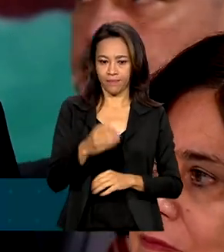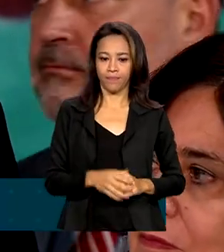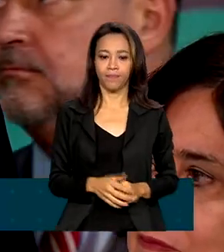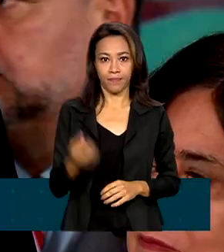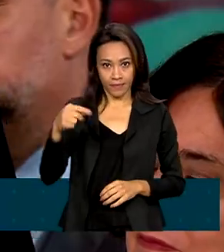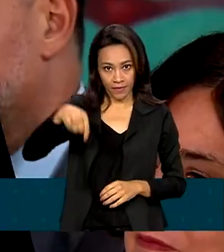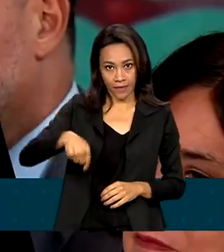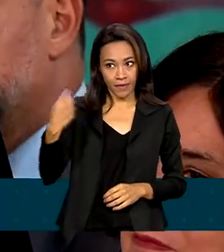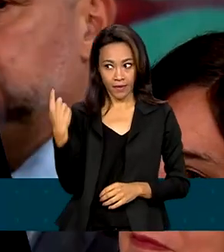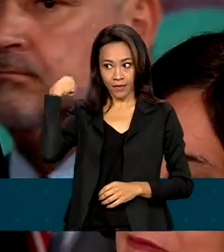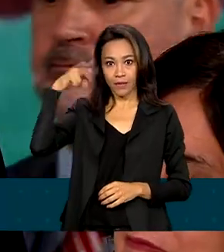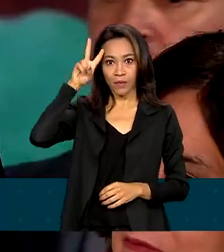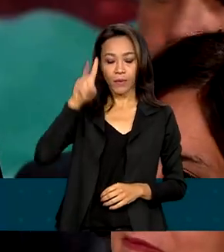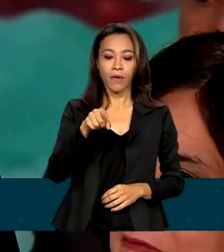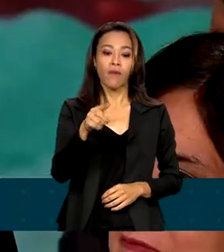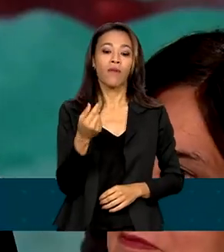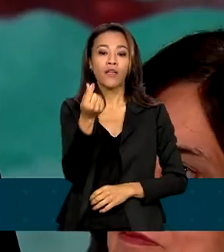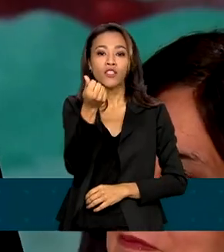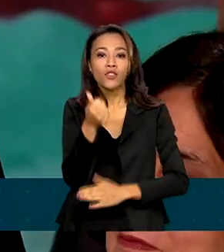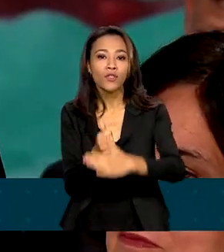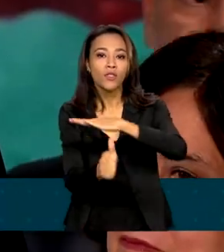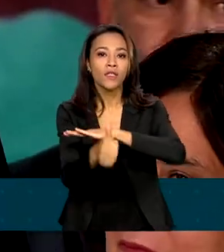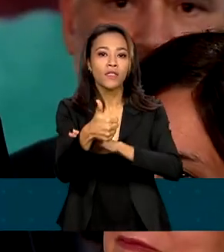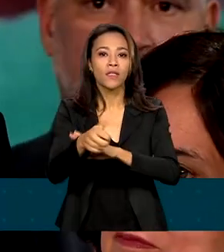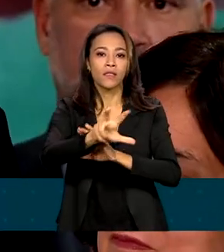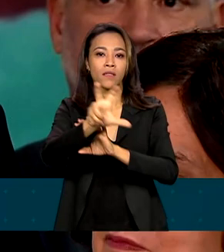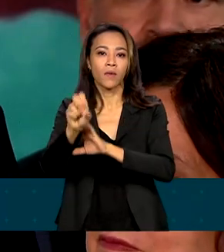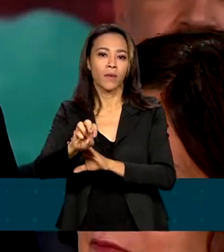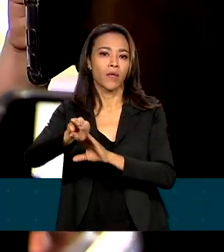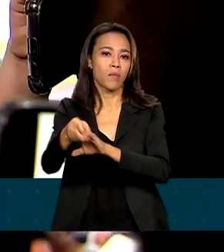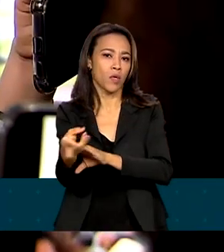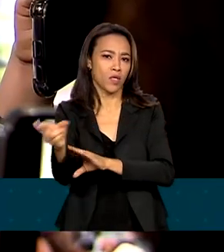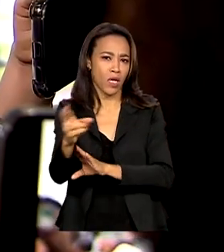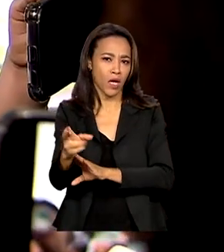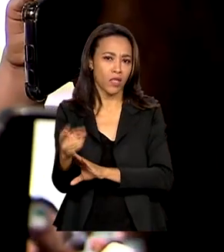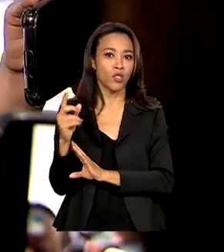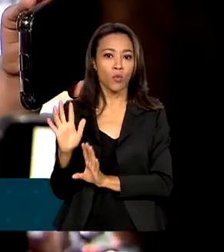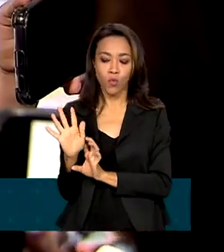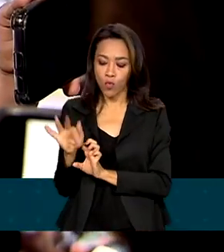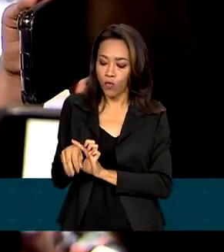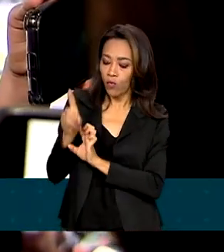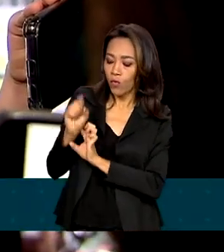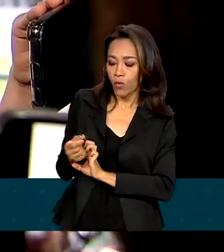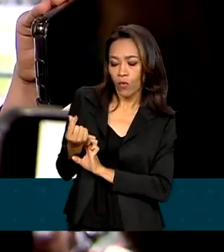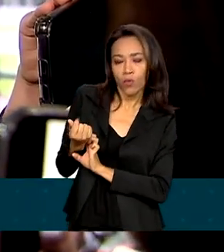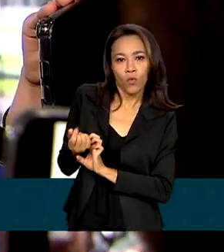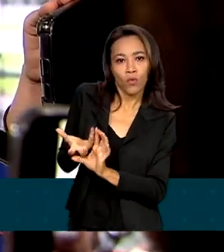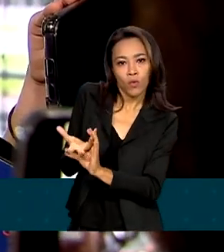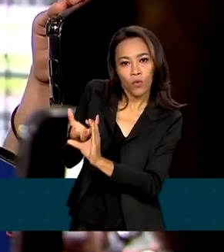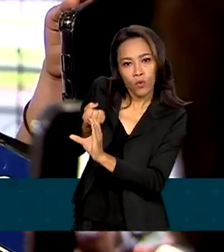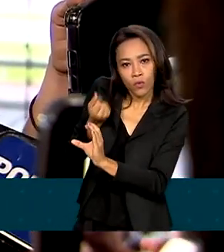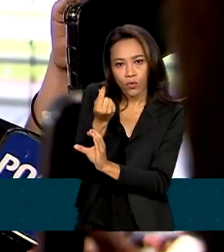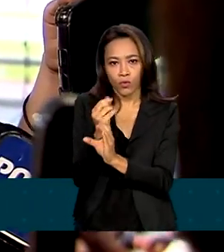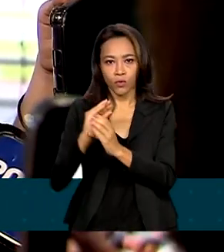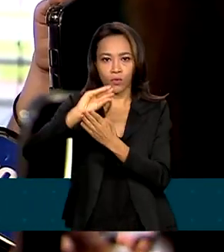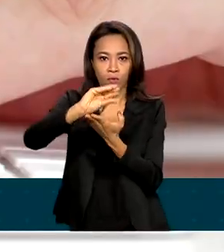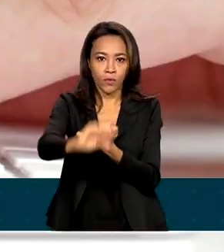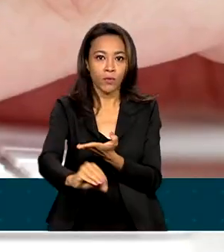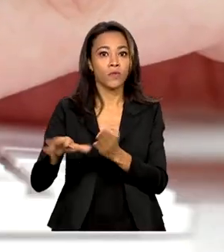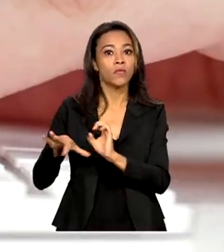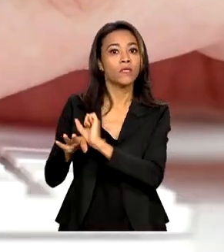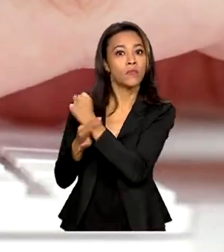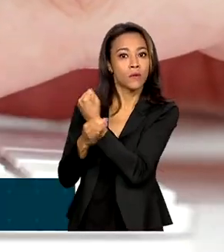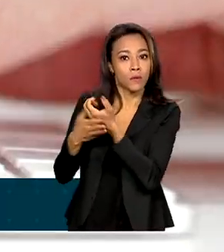liberar cerca de 150 milhões de reais do Fundo Nacional de Segurança Pública para o fortalecimento das rondas escolares em todo o país.